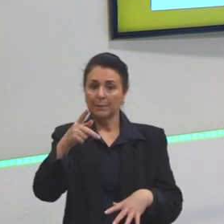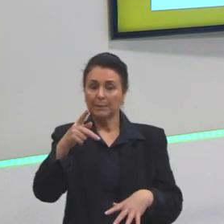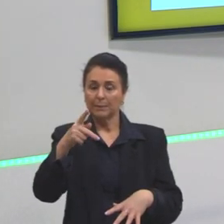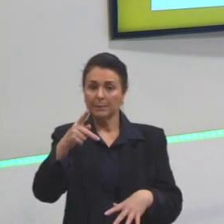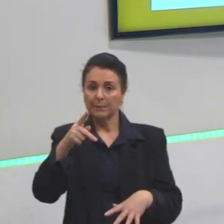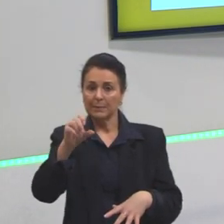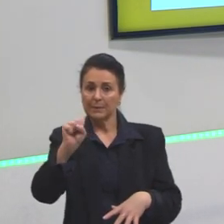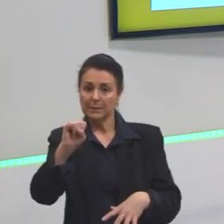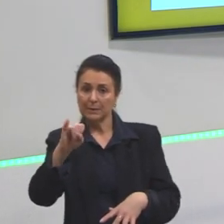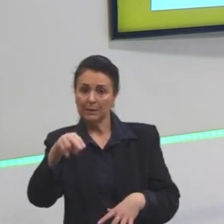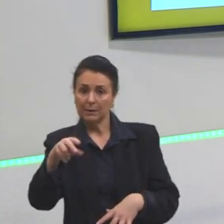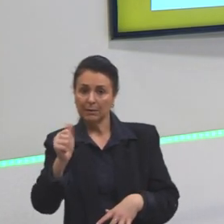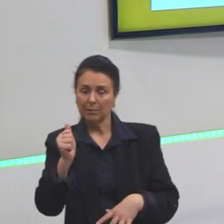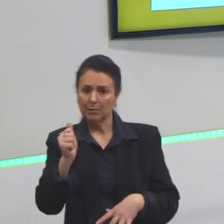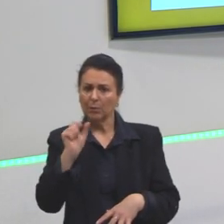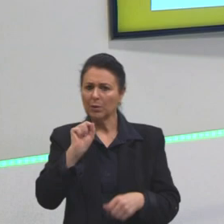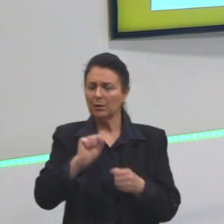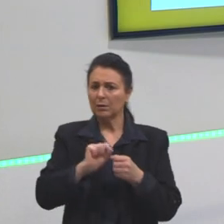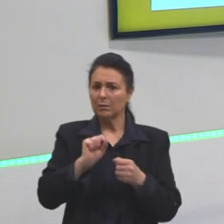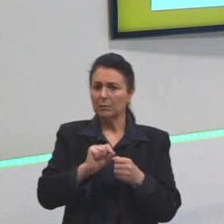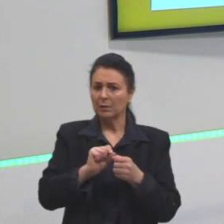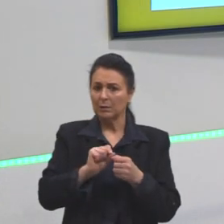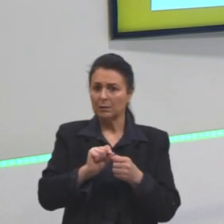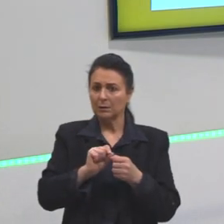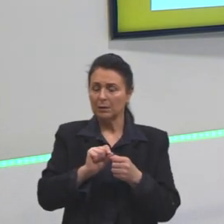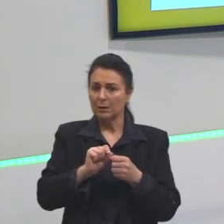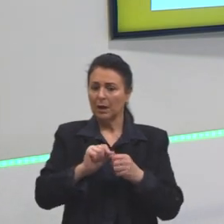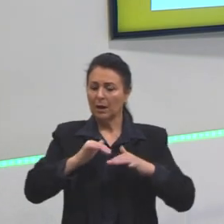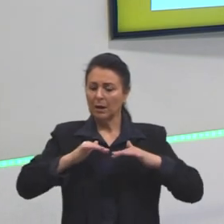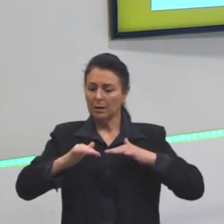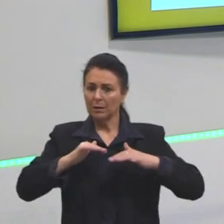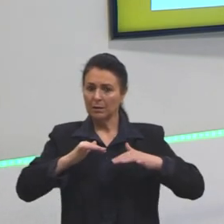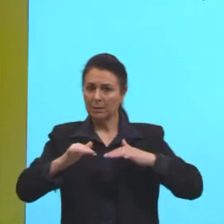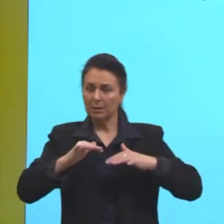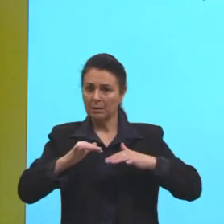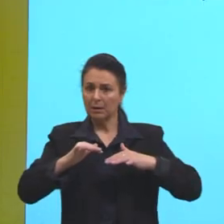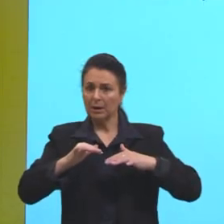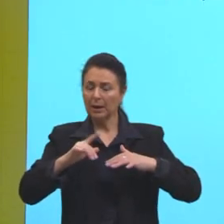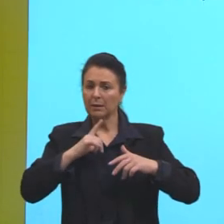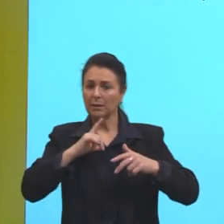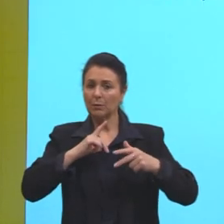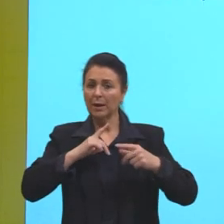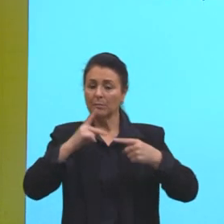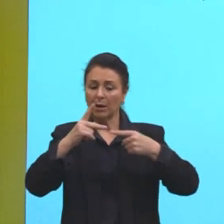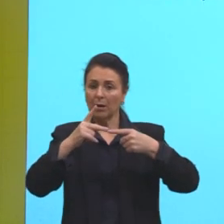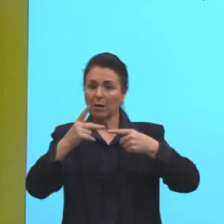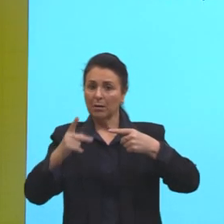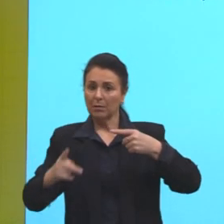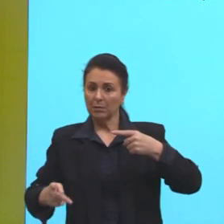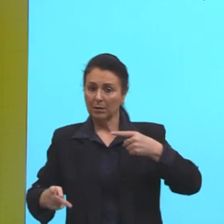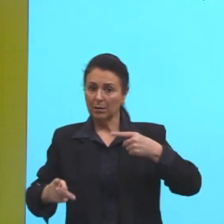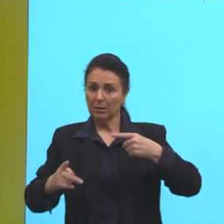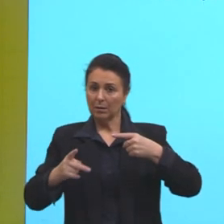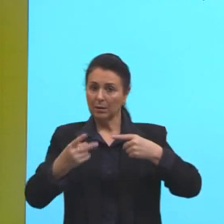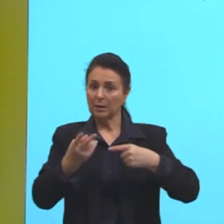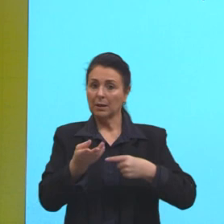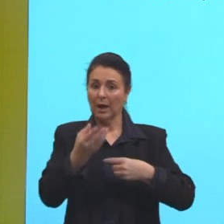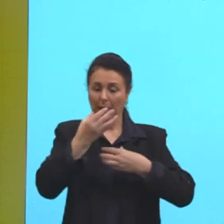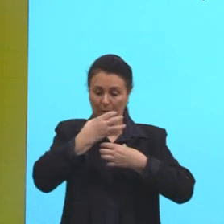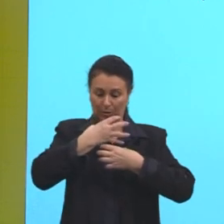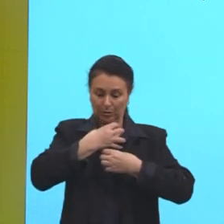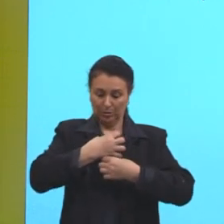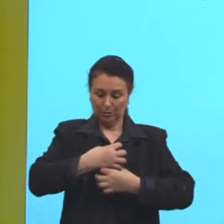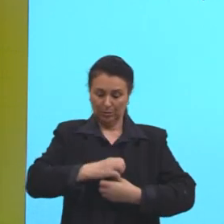ela vai atuar especialmente em proteínas, na digestão da proteína. Tá?